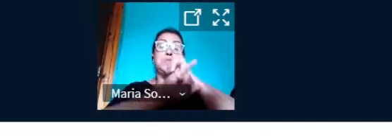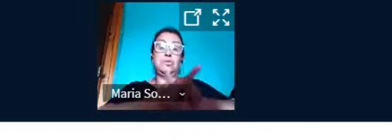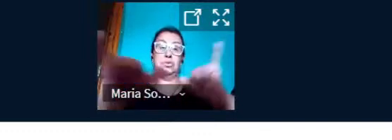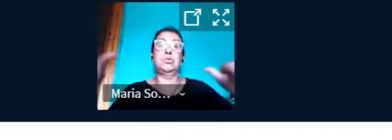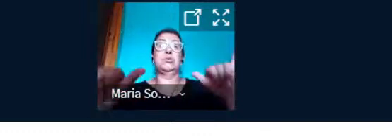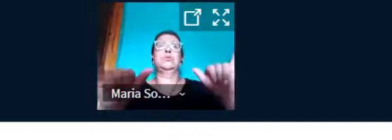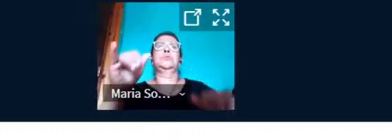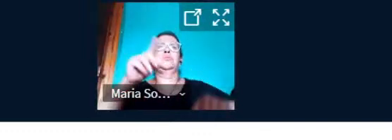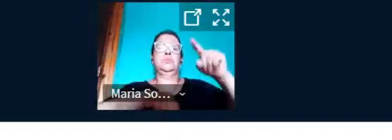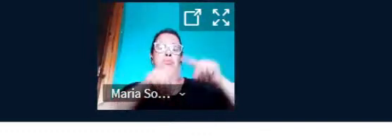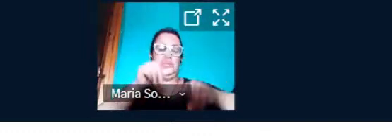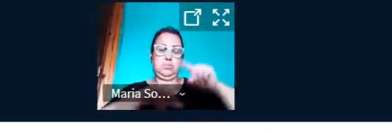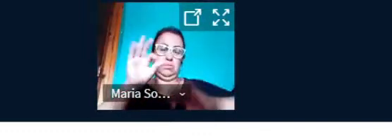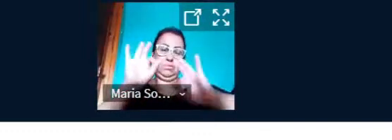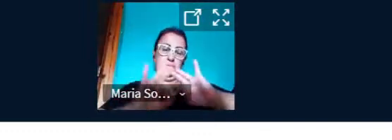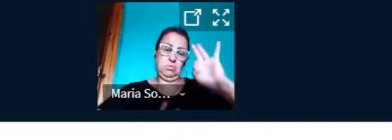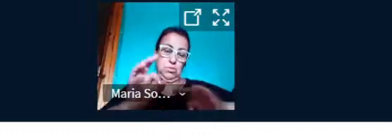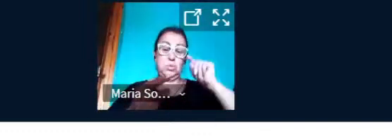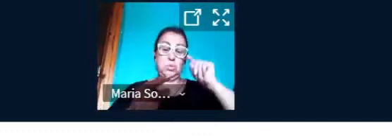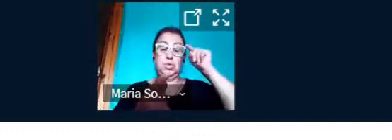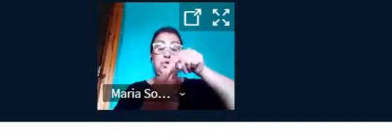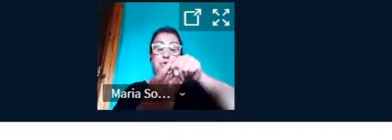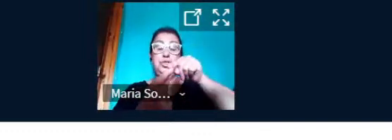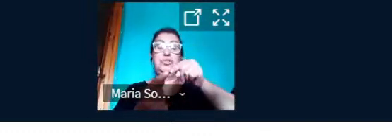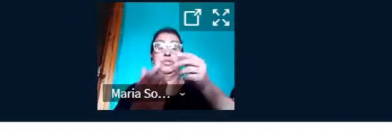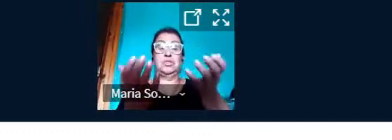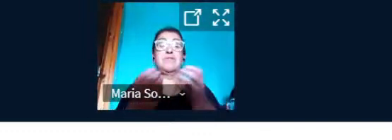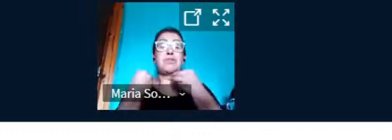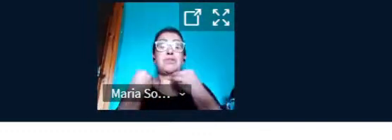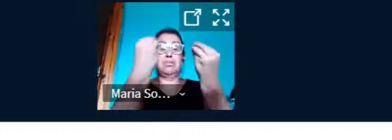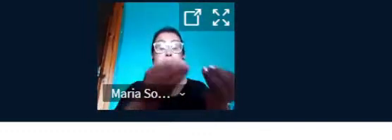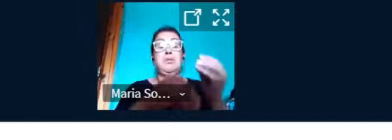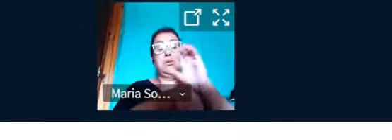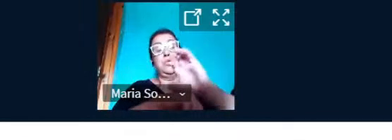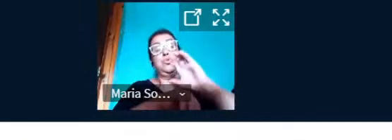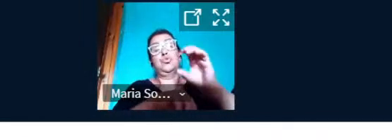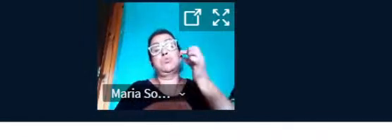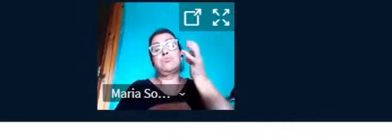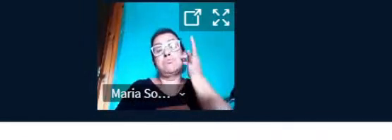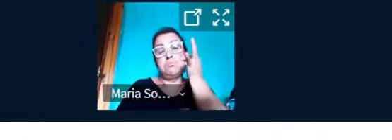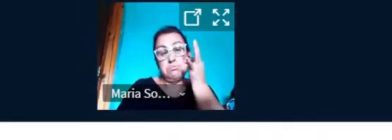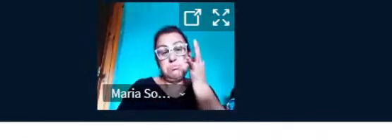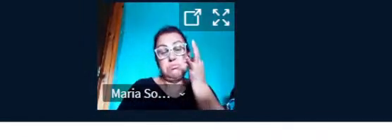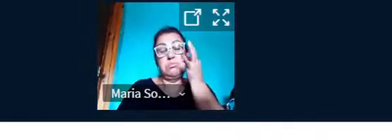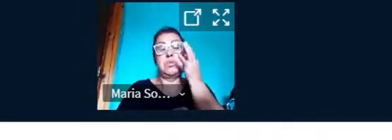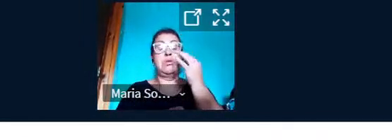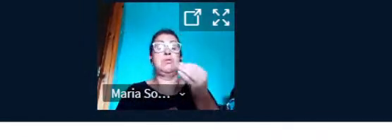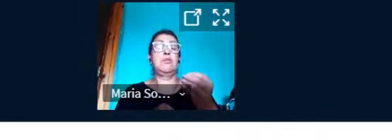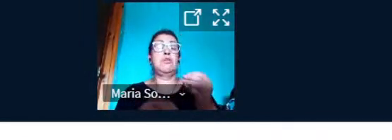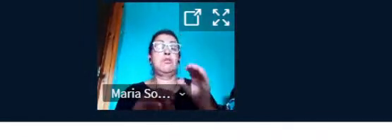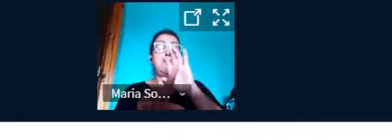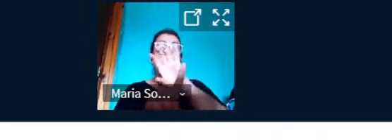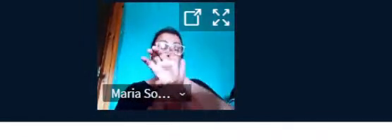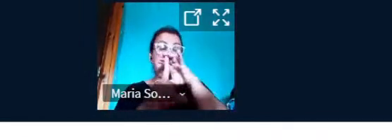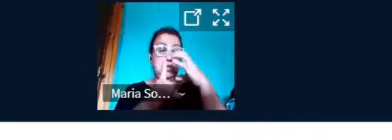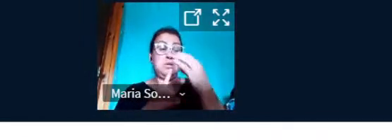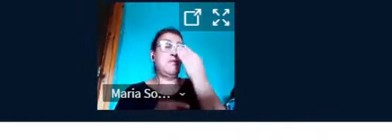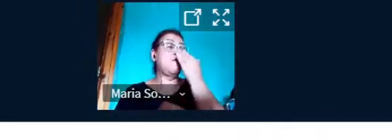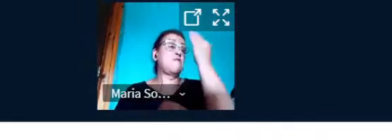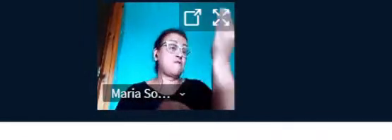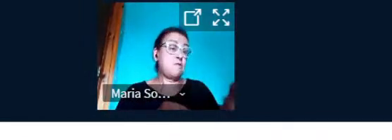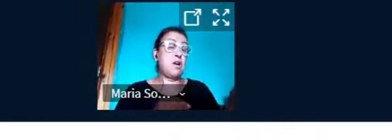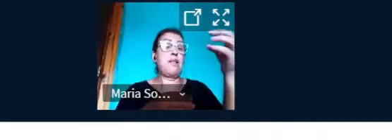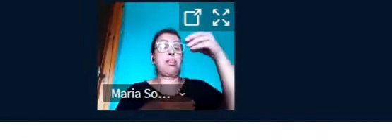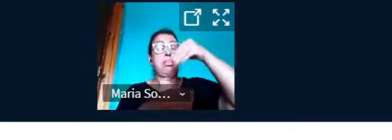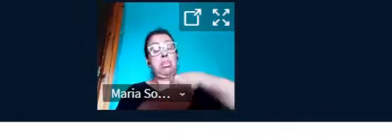presenciais para a comunidade interna e externa do IFRS e produzir materiais didáticos de suporte para as disciplinas de